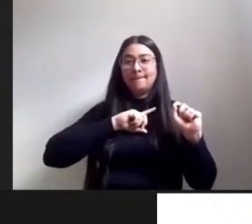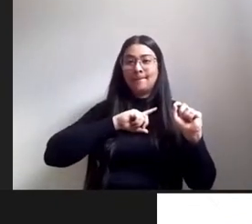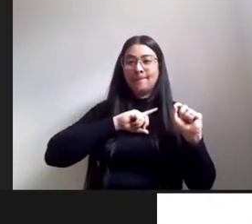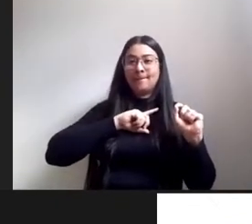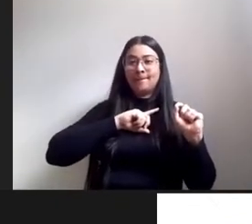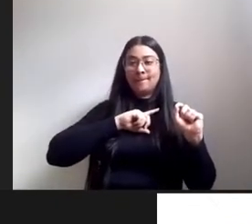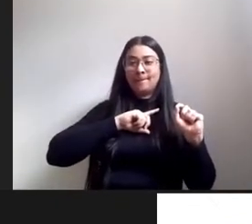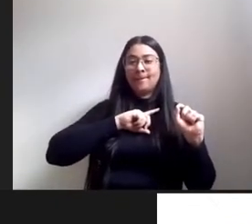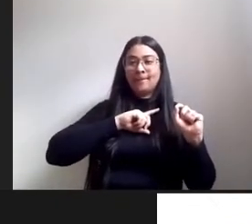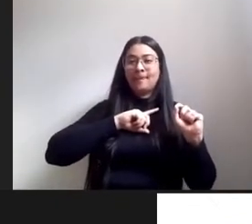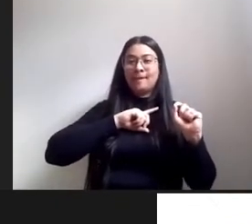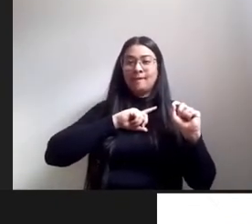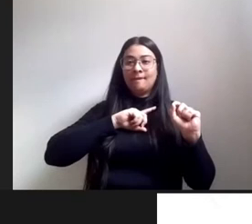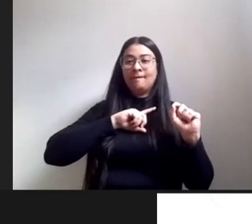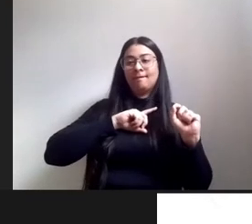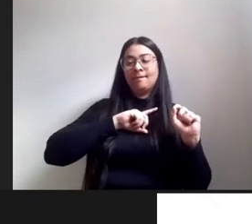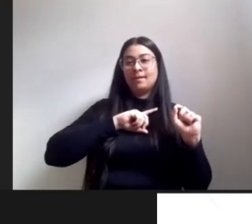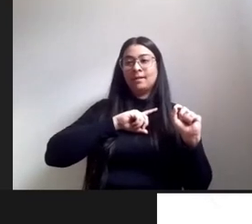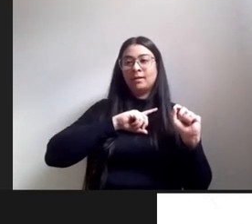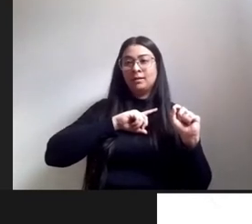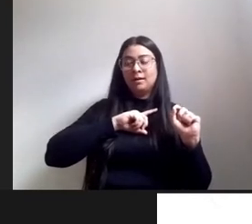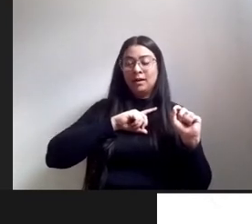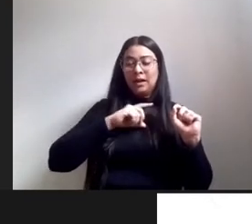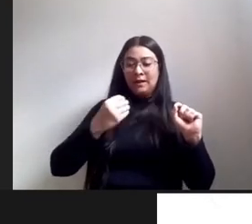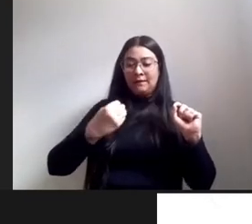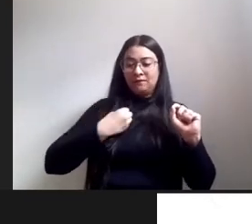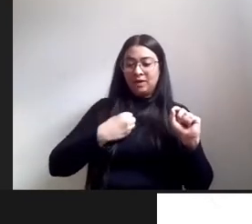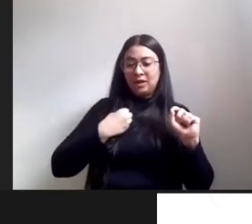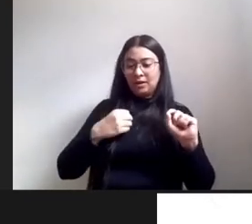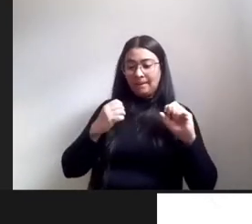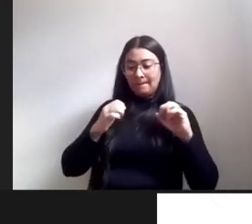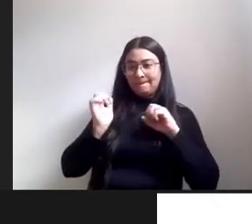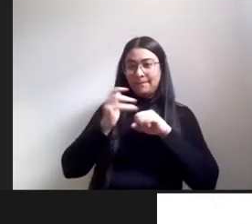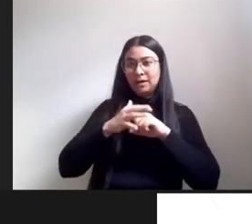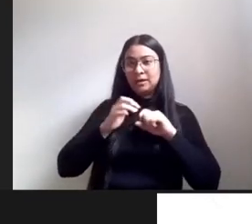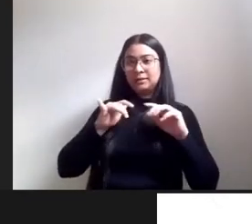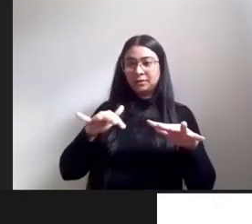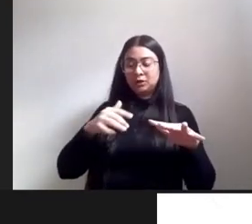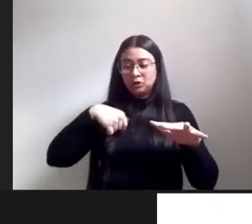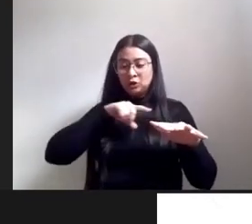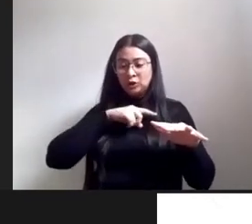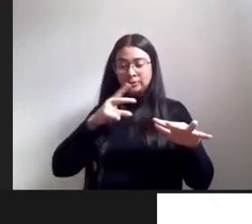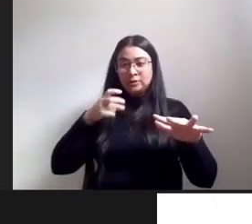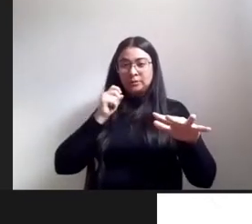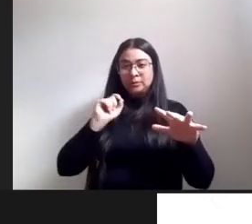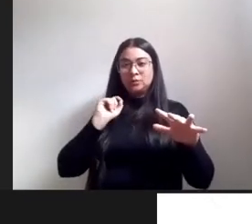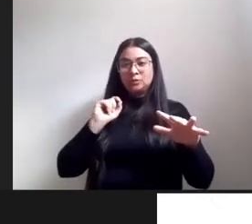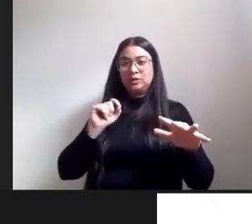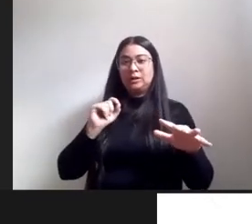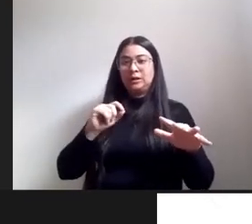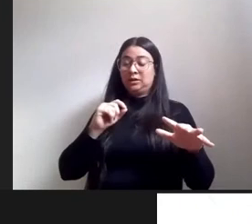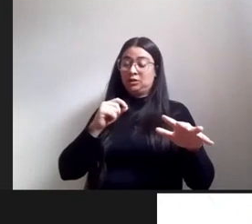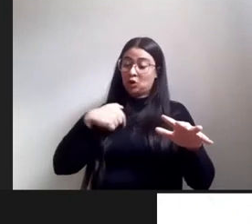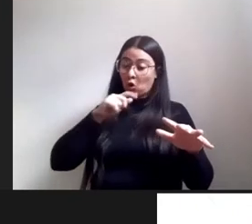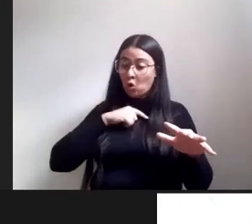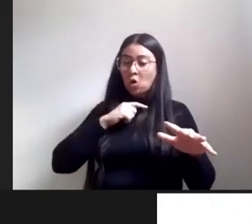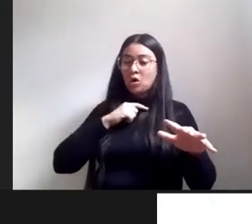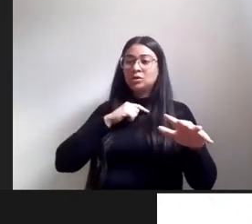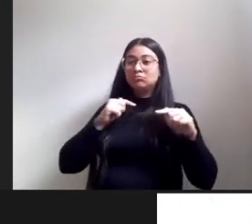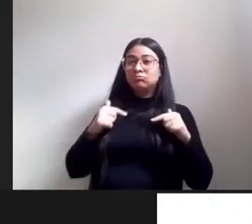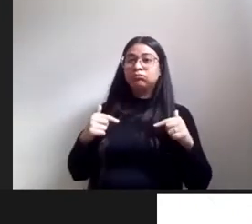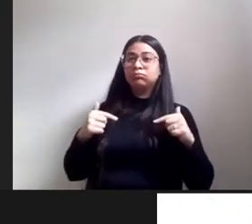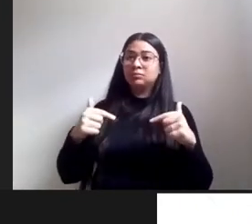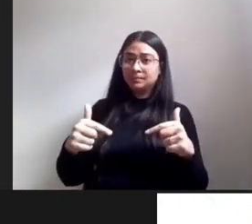pandemia que a gente vive nesse momento mas nós estamos muito ativos e aí isso é toda a antropologia e não só